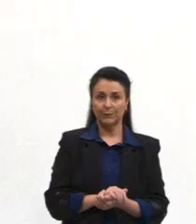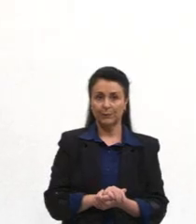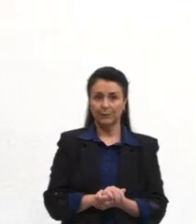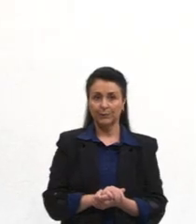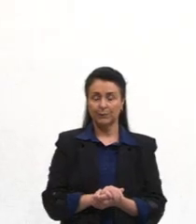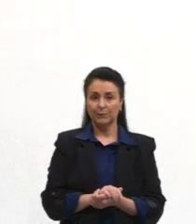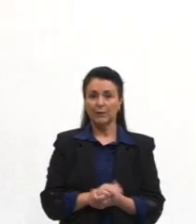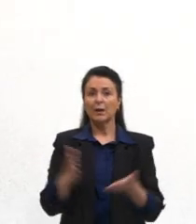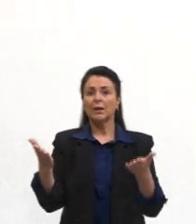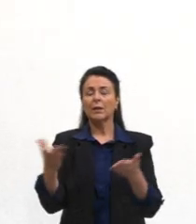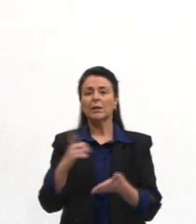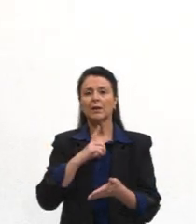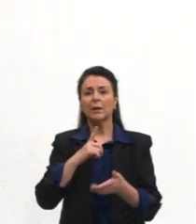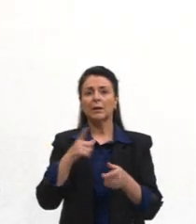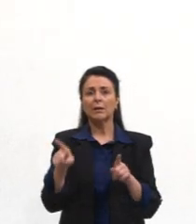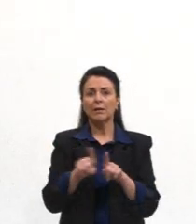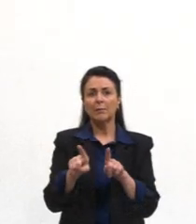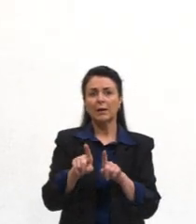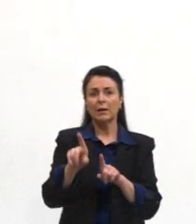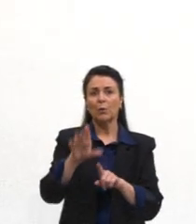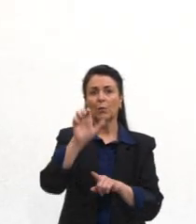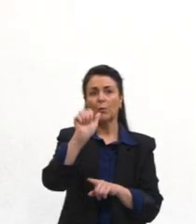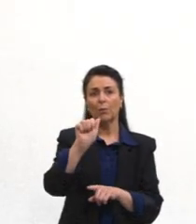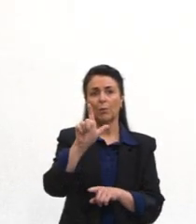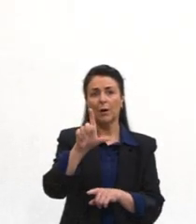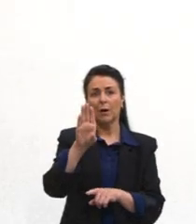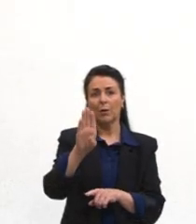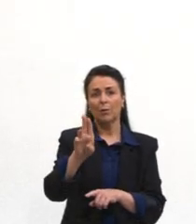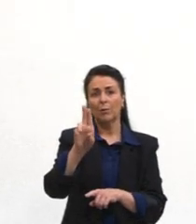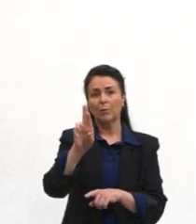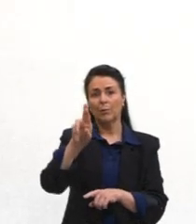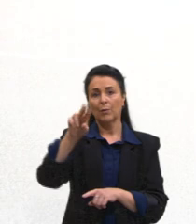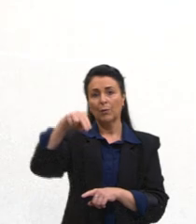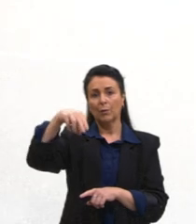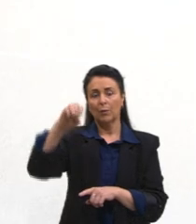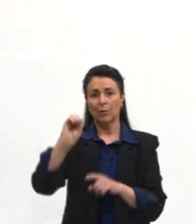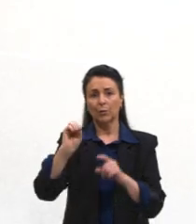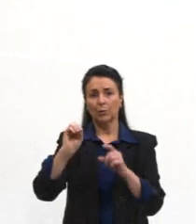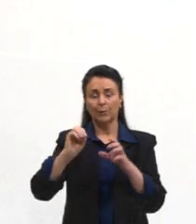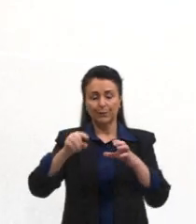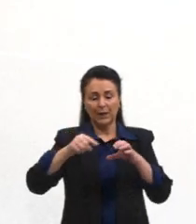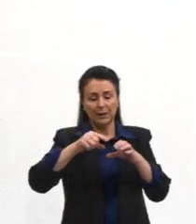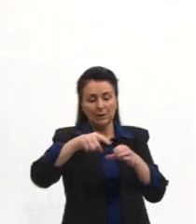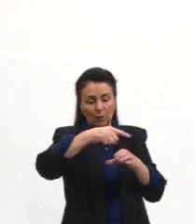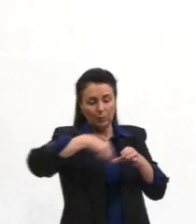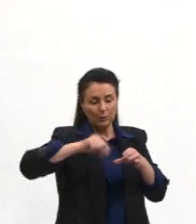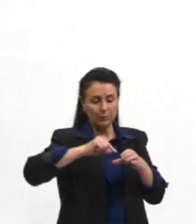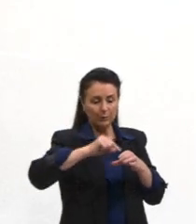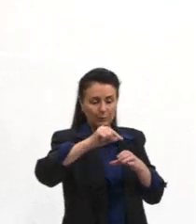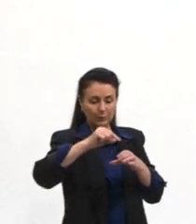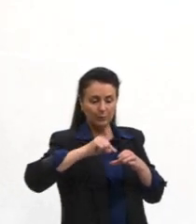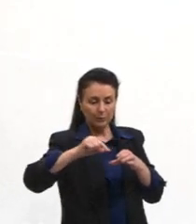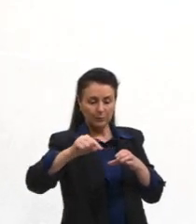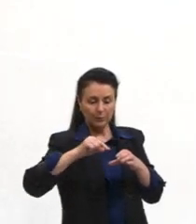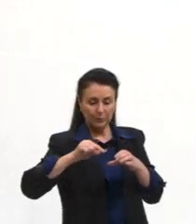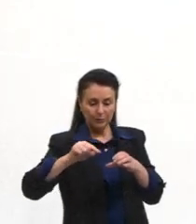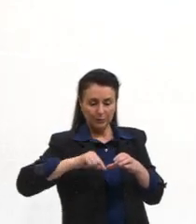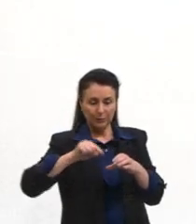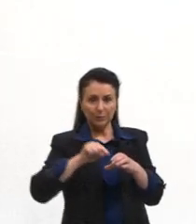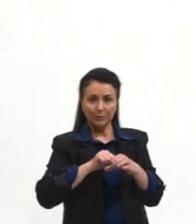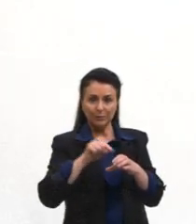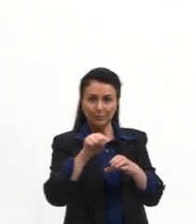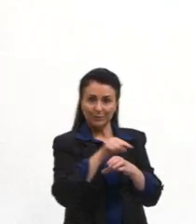Temos também o alburno. São vasos lenhosos, recentemente produzidos pelo